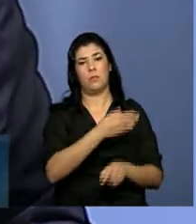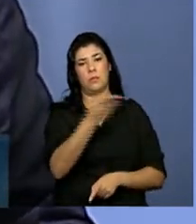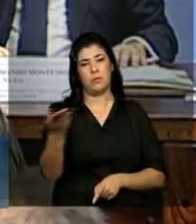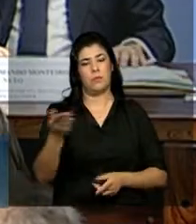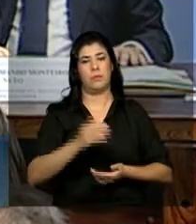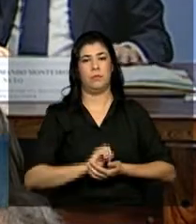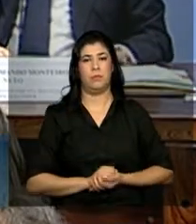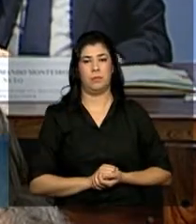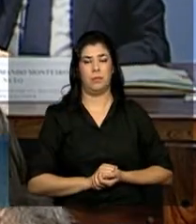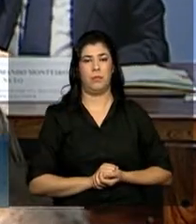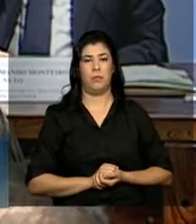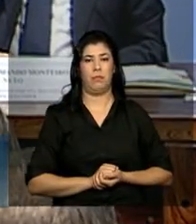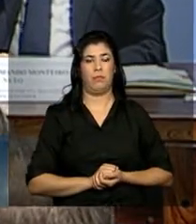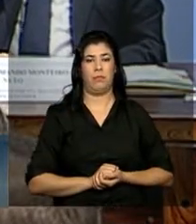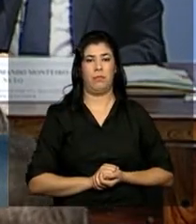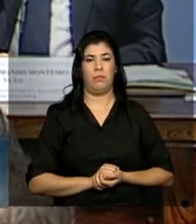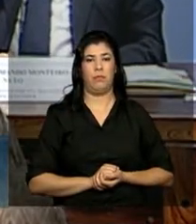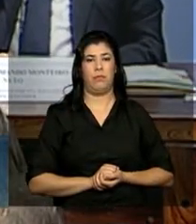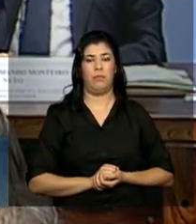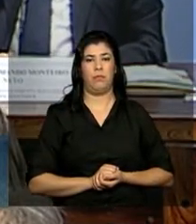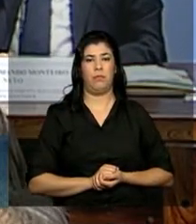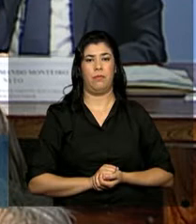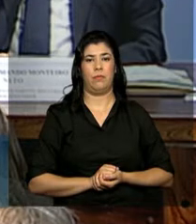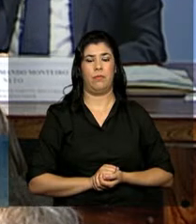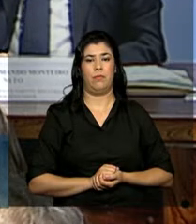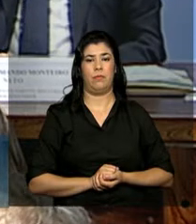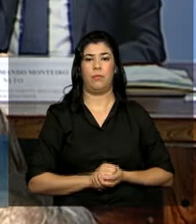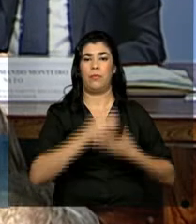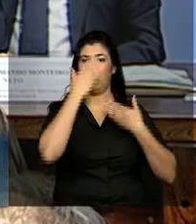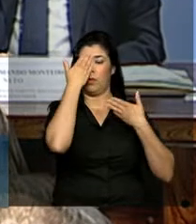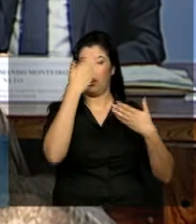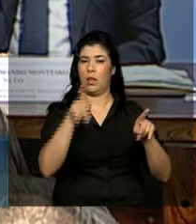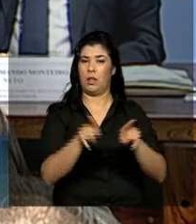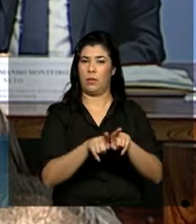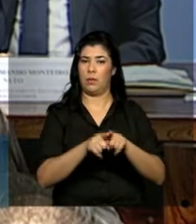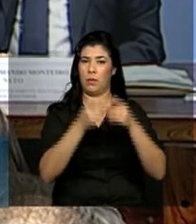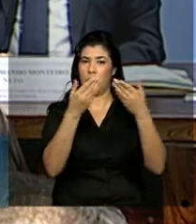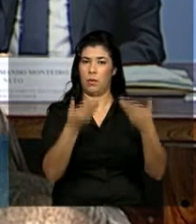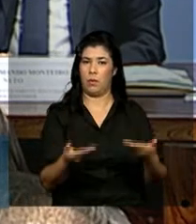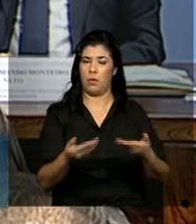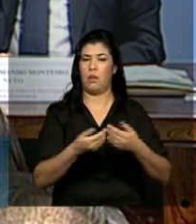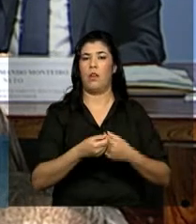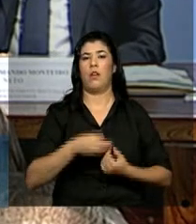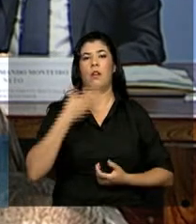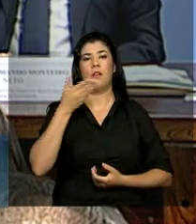de todos. Muito obrigado. Passo a palavra para o embaixador Roberto Azevedo.